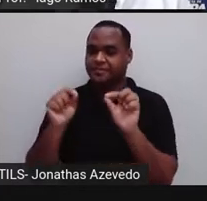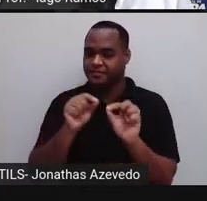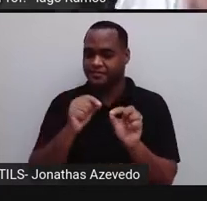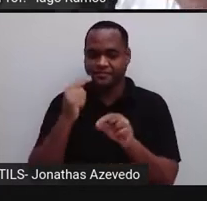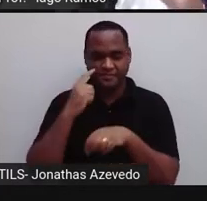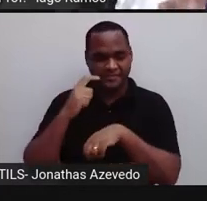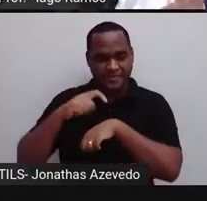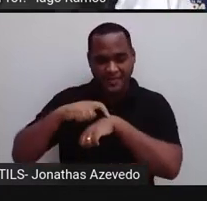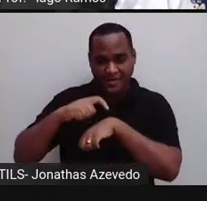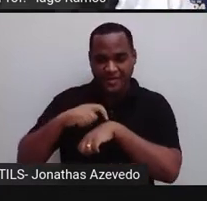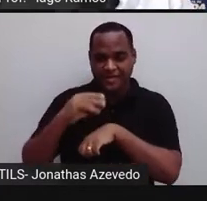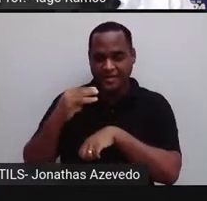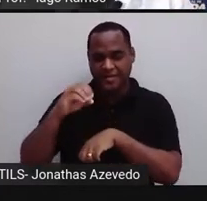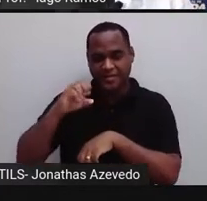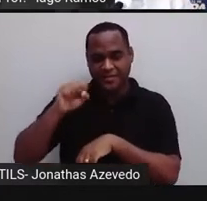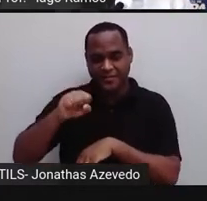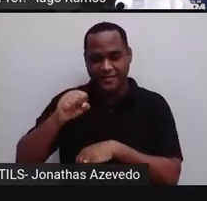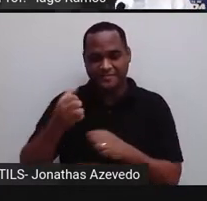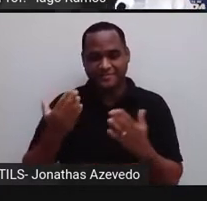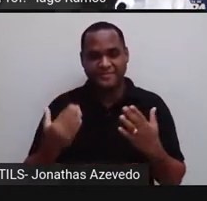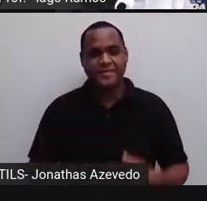na tela para você, 30 segundos.